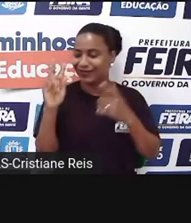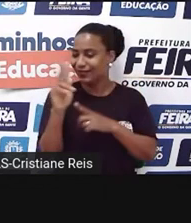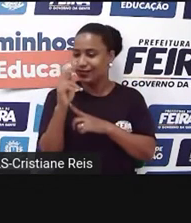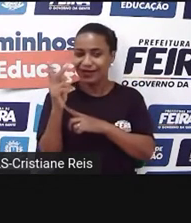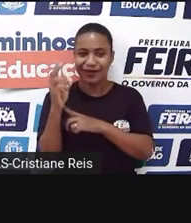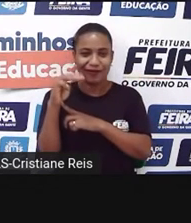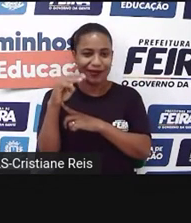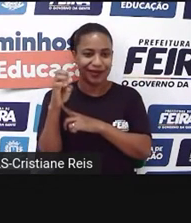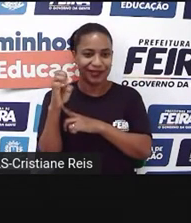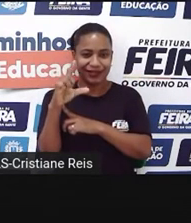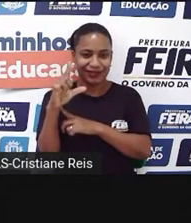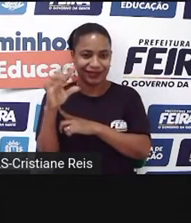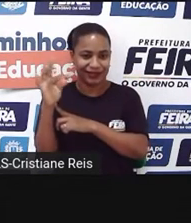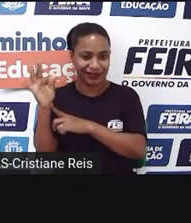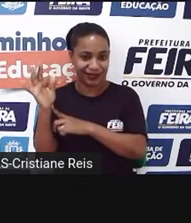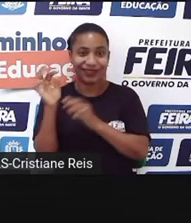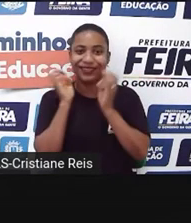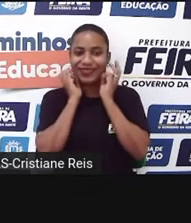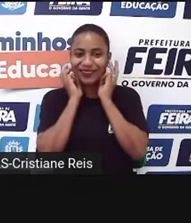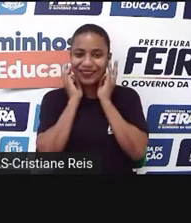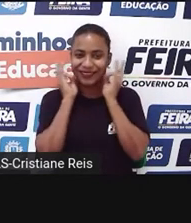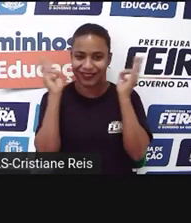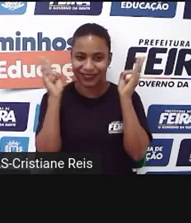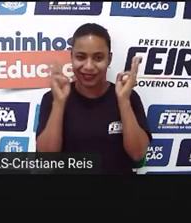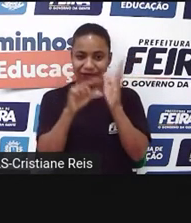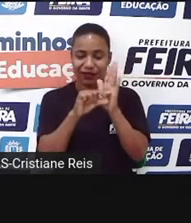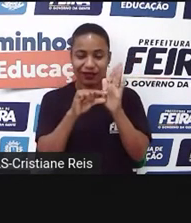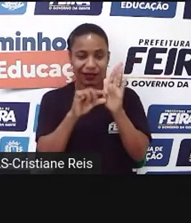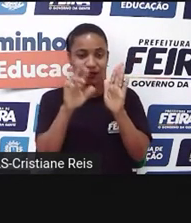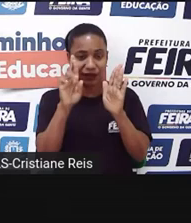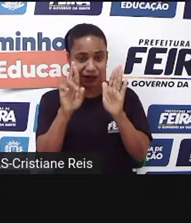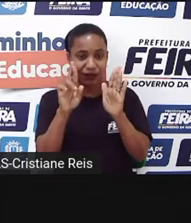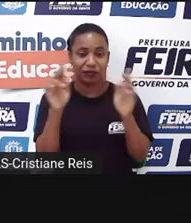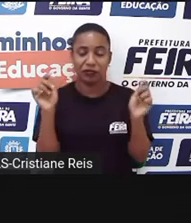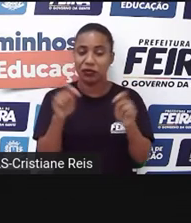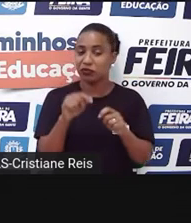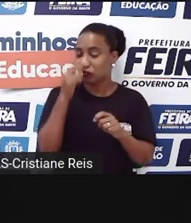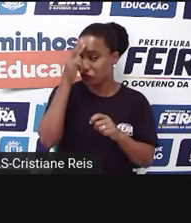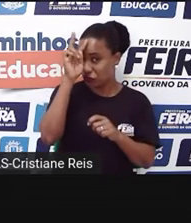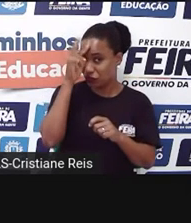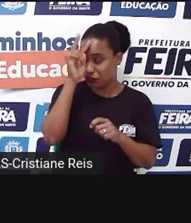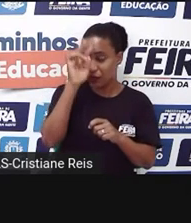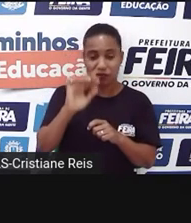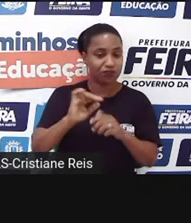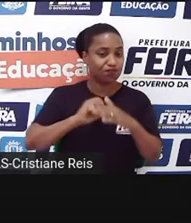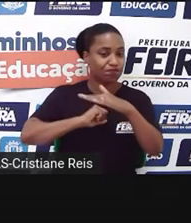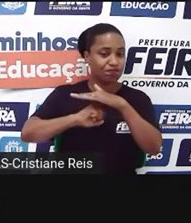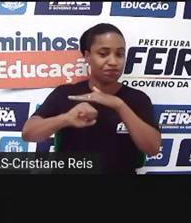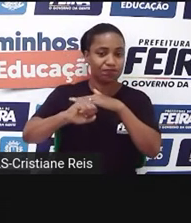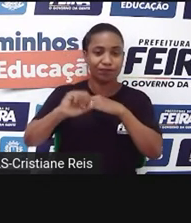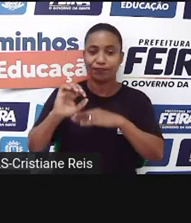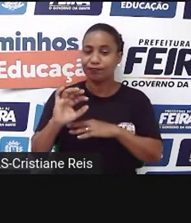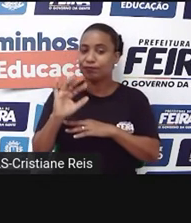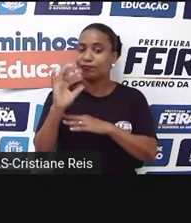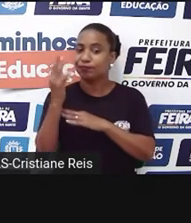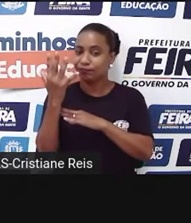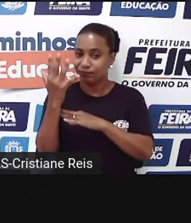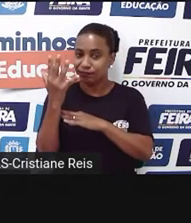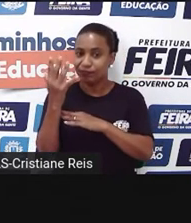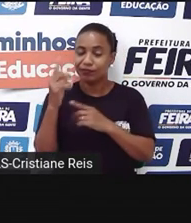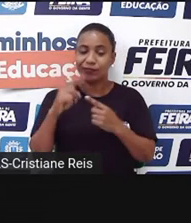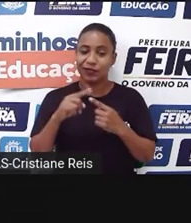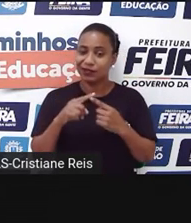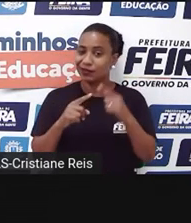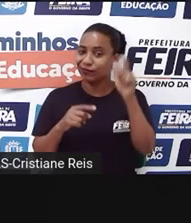caso, o Myrstore, uma história de assassinato. E para construir esta história, a gente precisa da